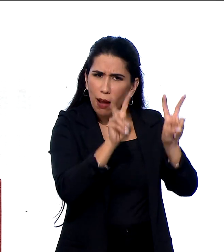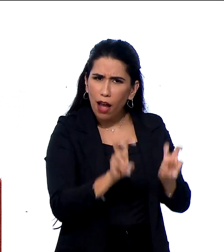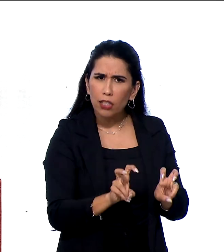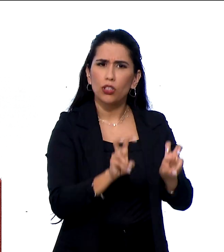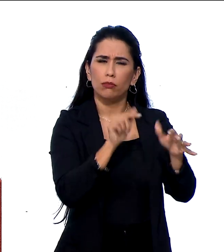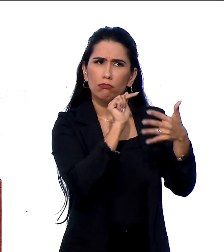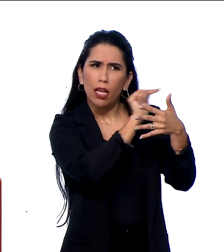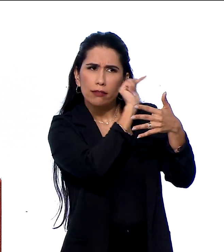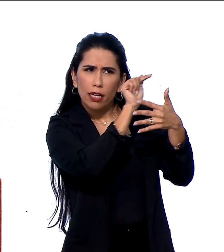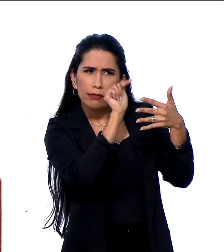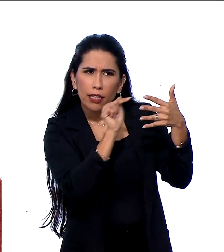unidos, todos nós.